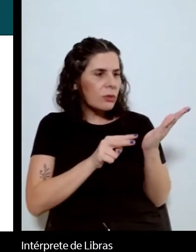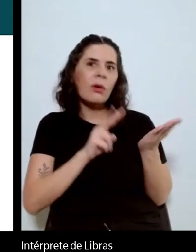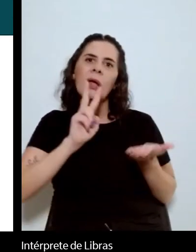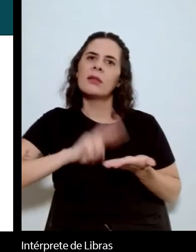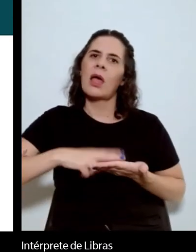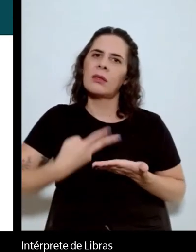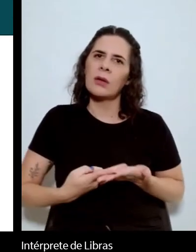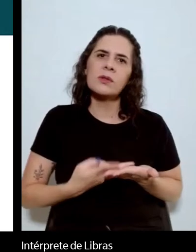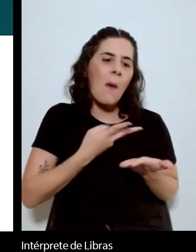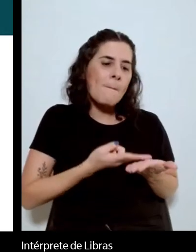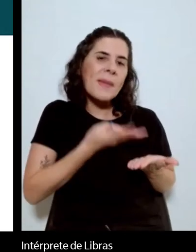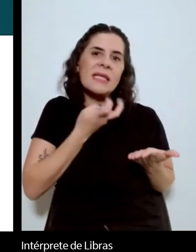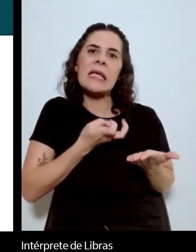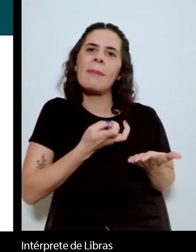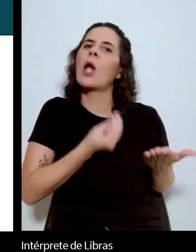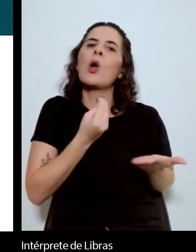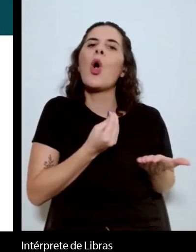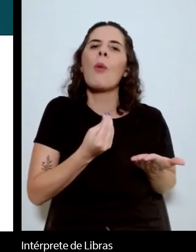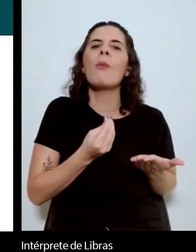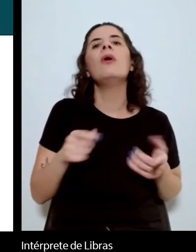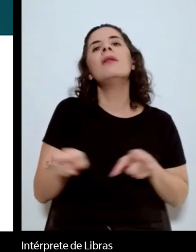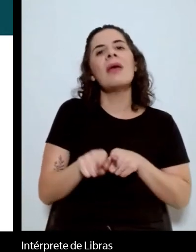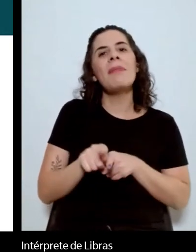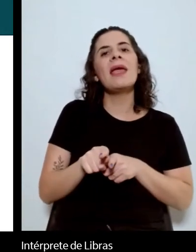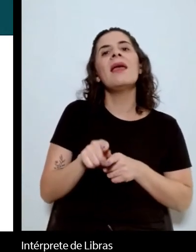literária europeia.